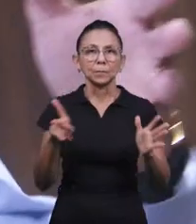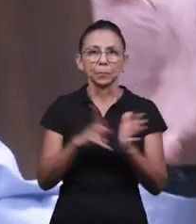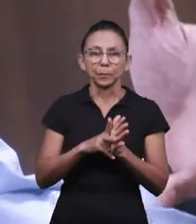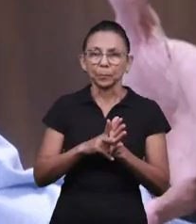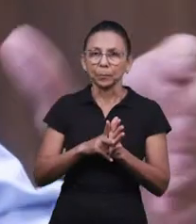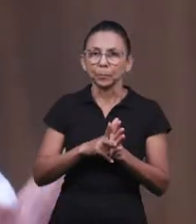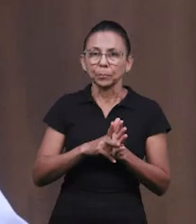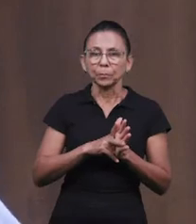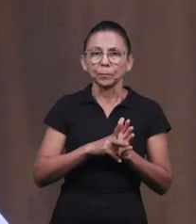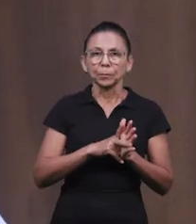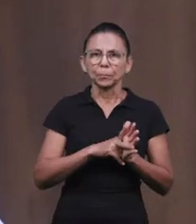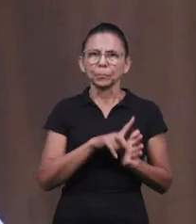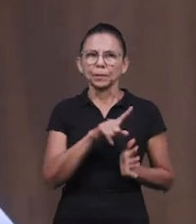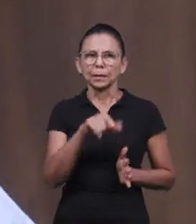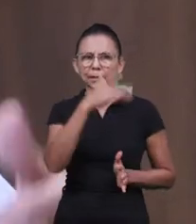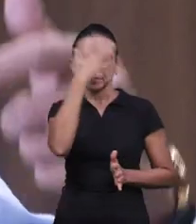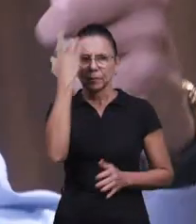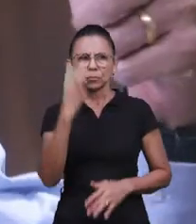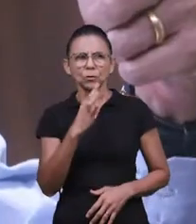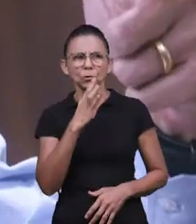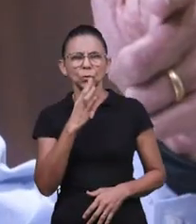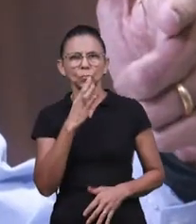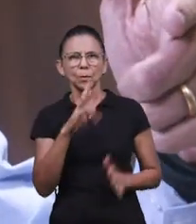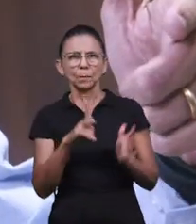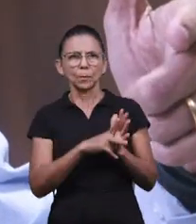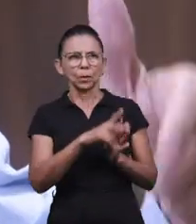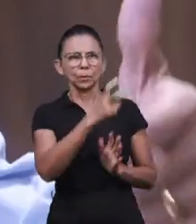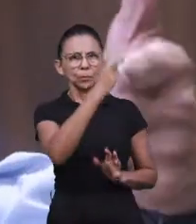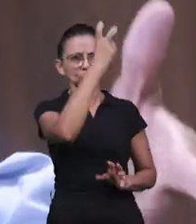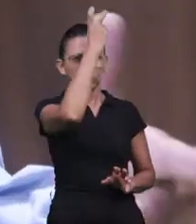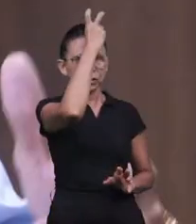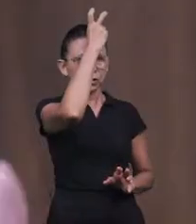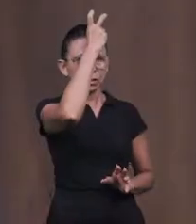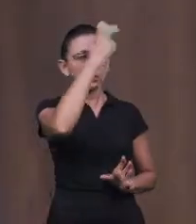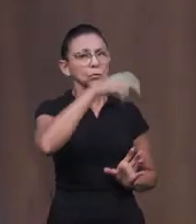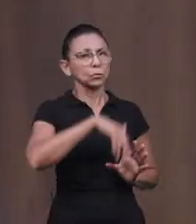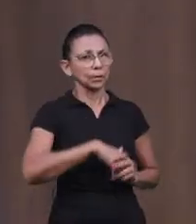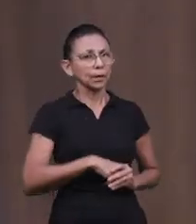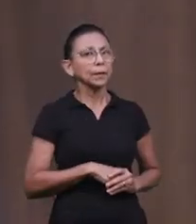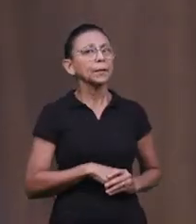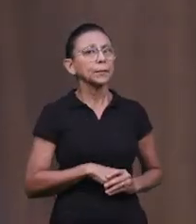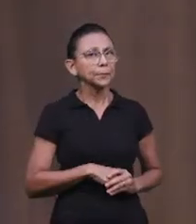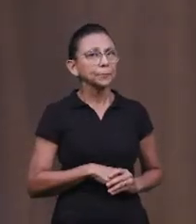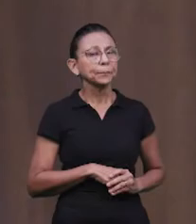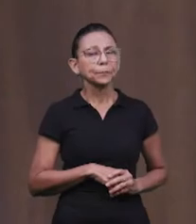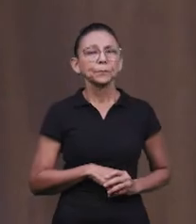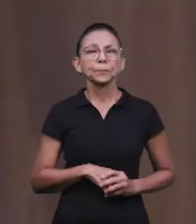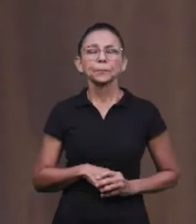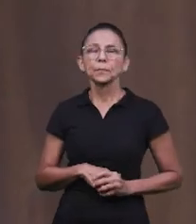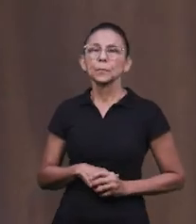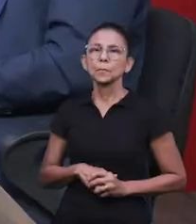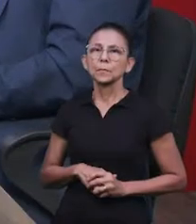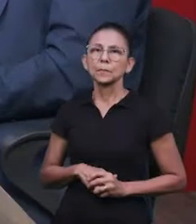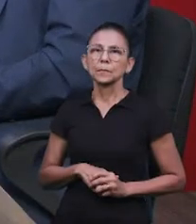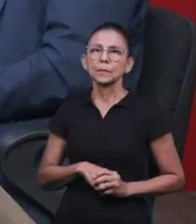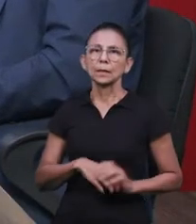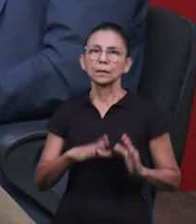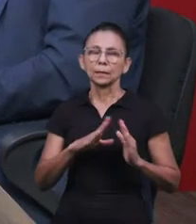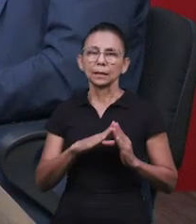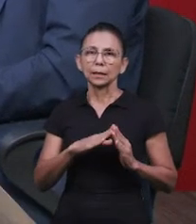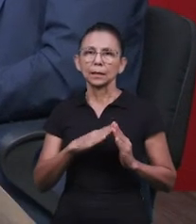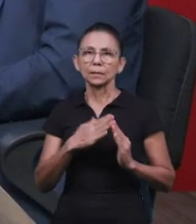ele lutou lá no deserto, ele foi reconhecido como egípcio na casa do seu sogro. Então, nós somos